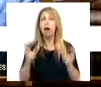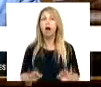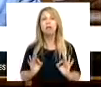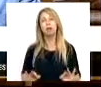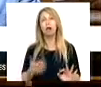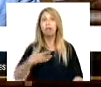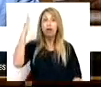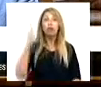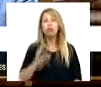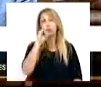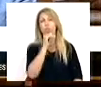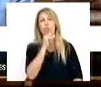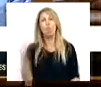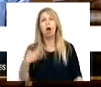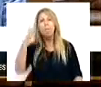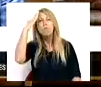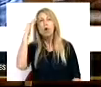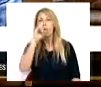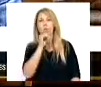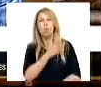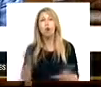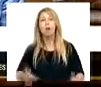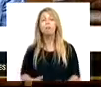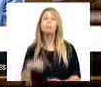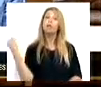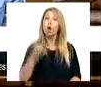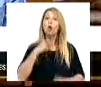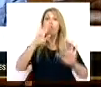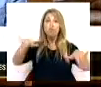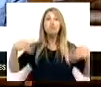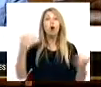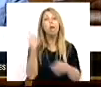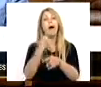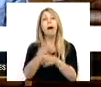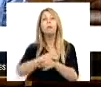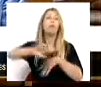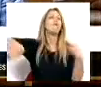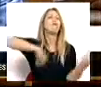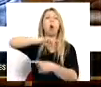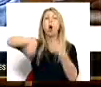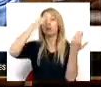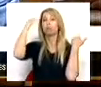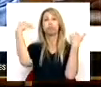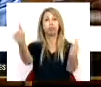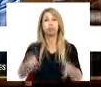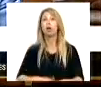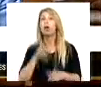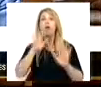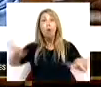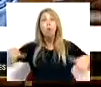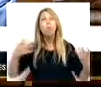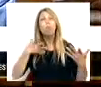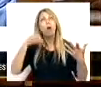títulos injusta e imoral. E nós até podemos dar as voltas que se entender, podemos puxar pela